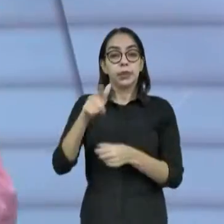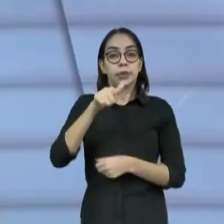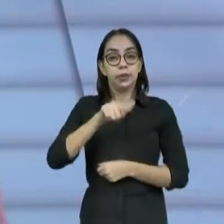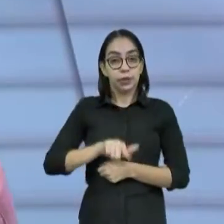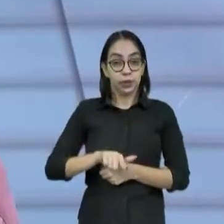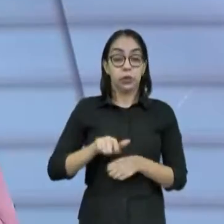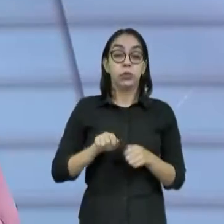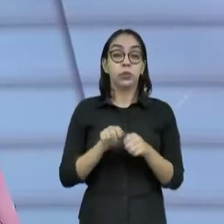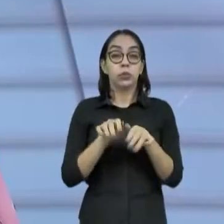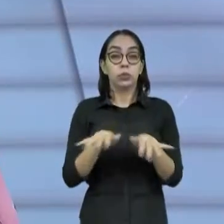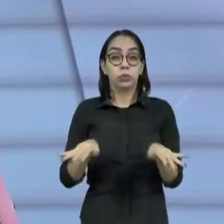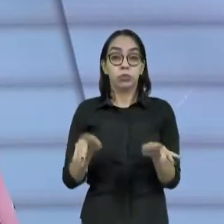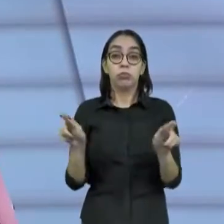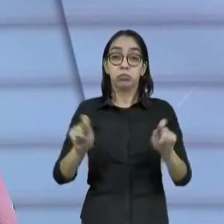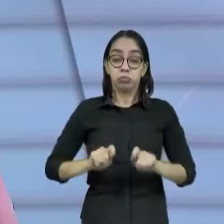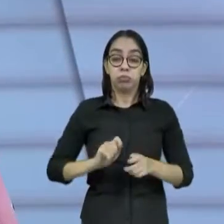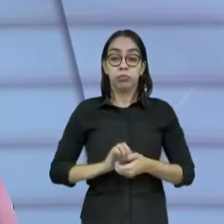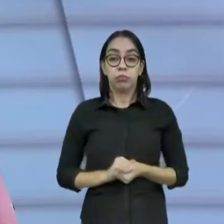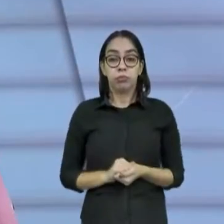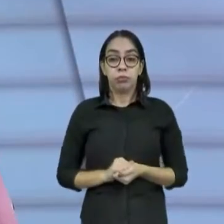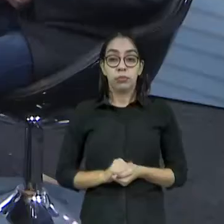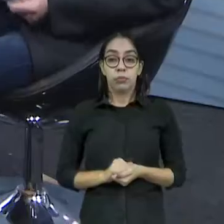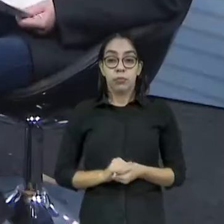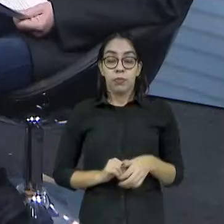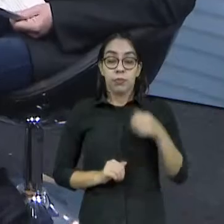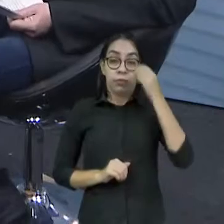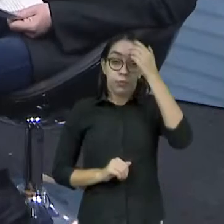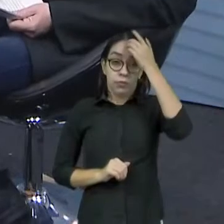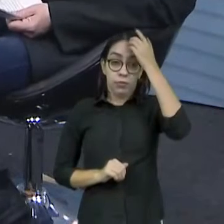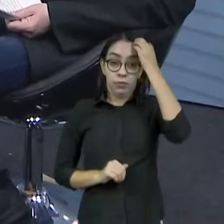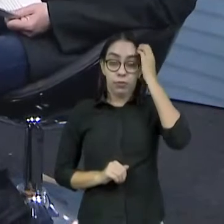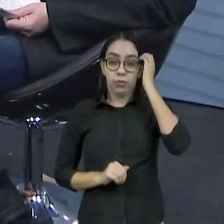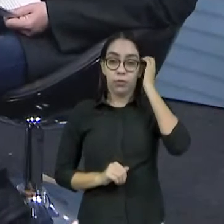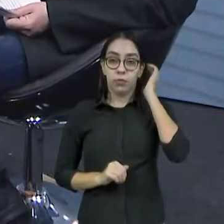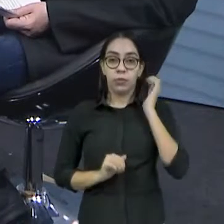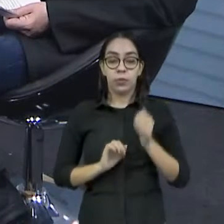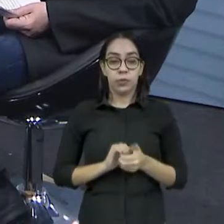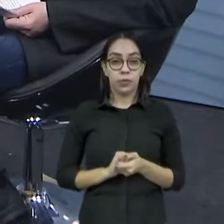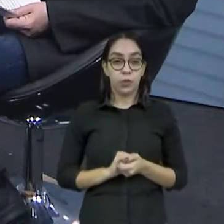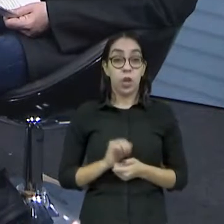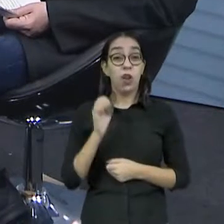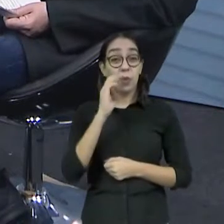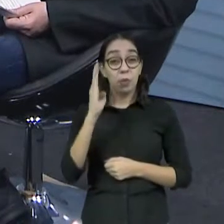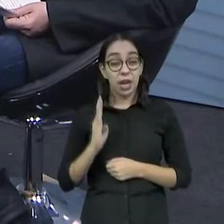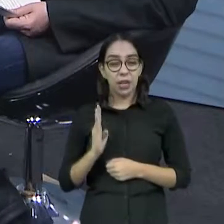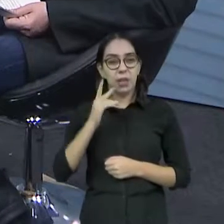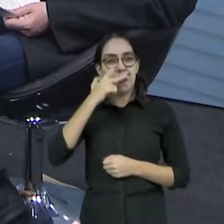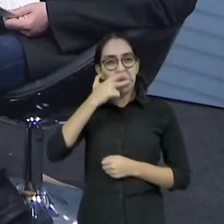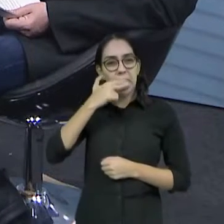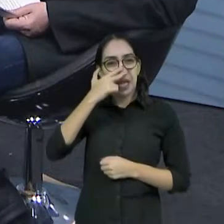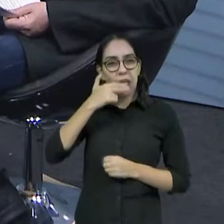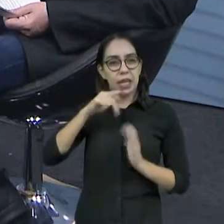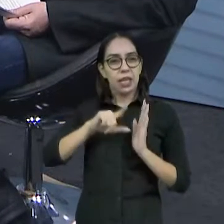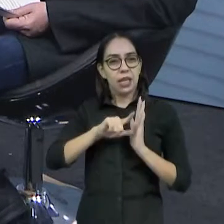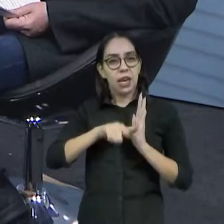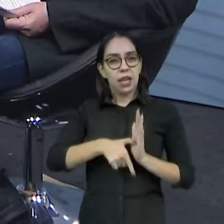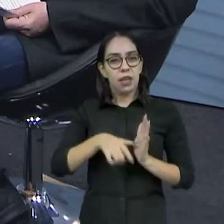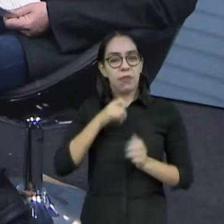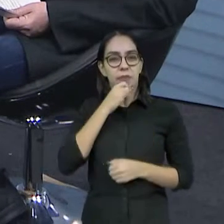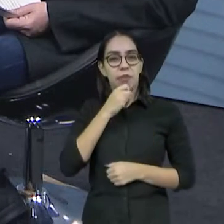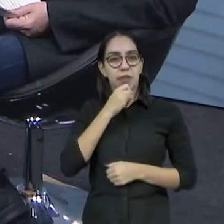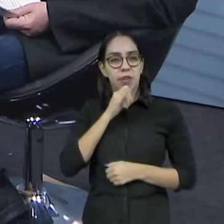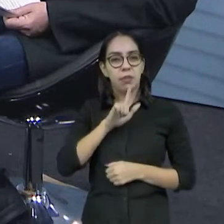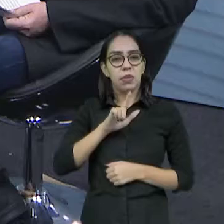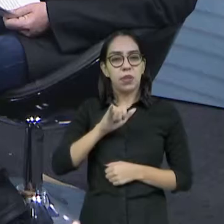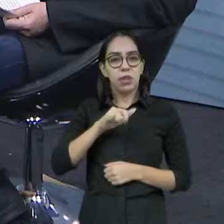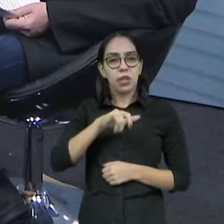caminhos possíveis como negócios. Verdade. E o Brasil, de uma forma geral, está muito atrasado nisso. O negócio dos lixões, o primeiro